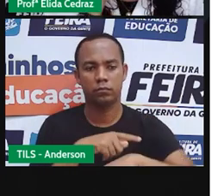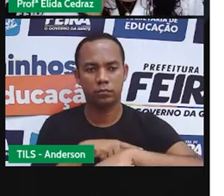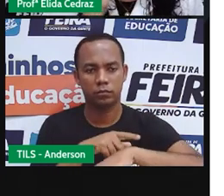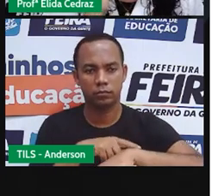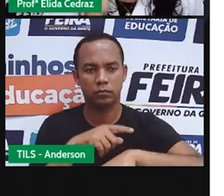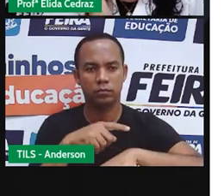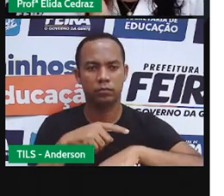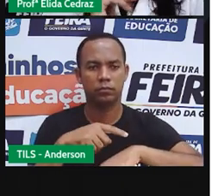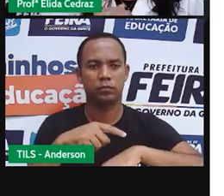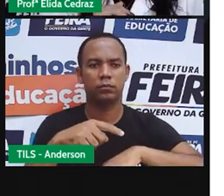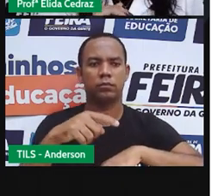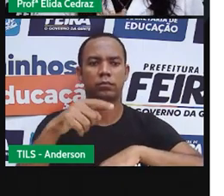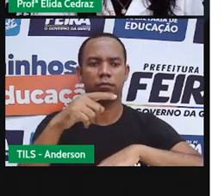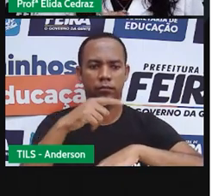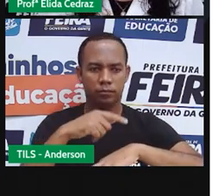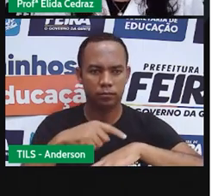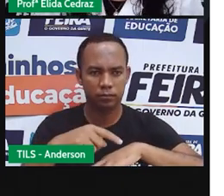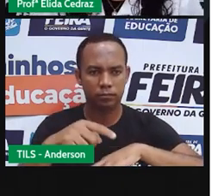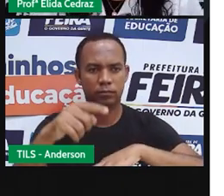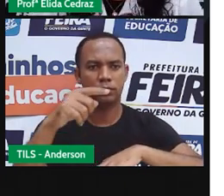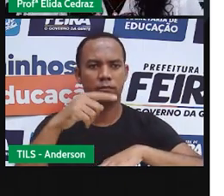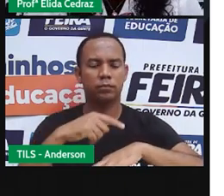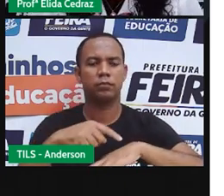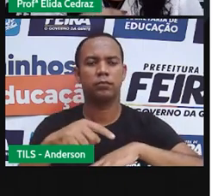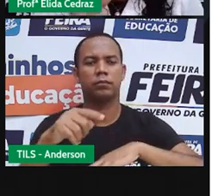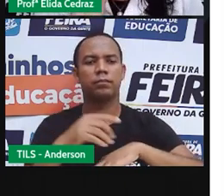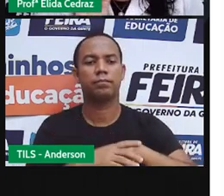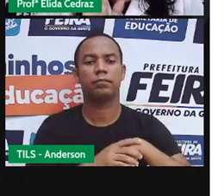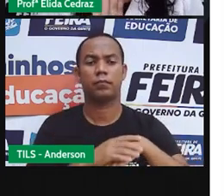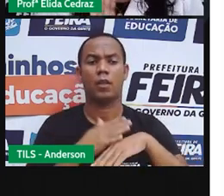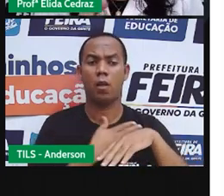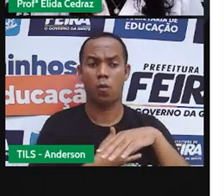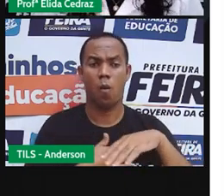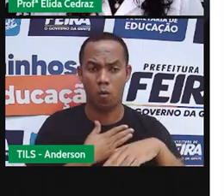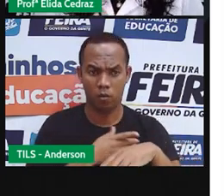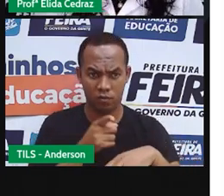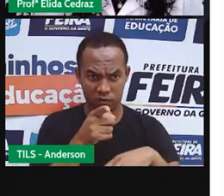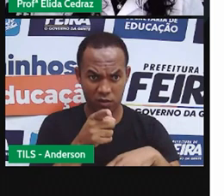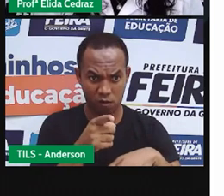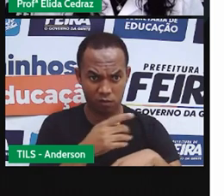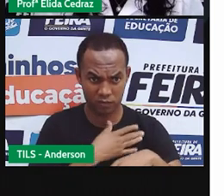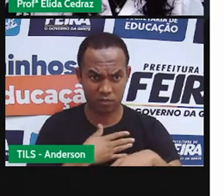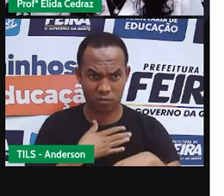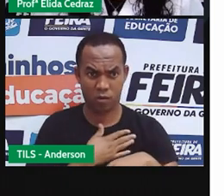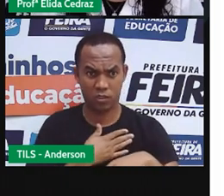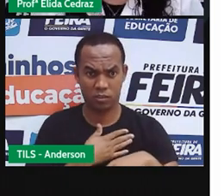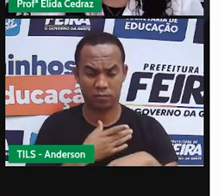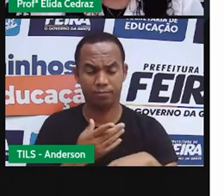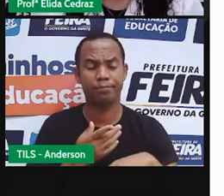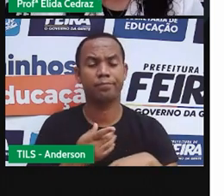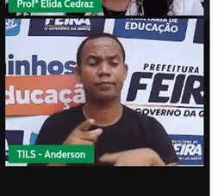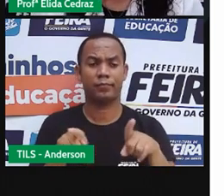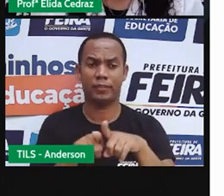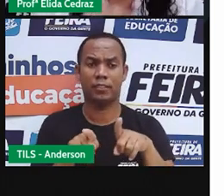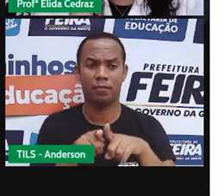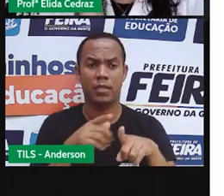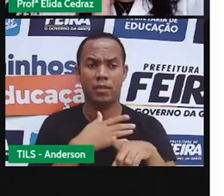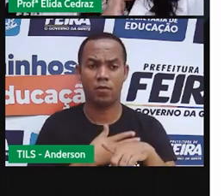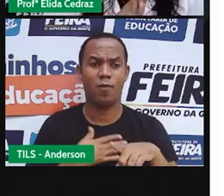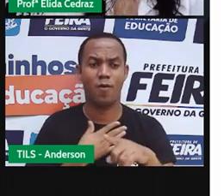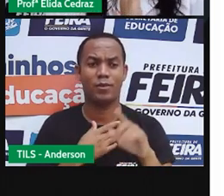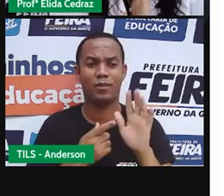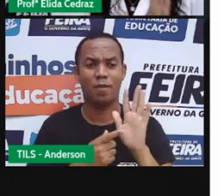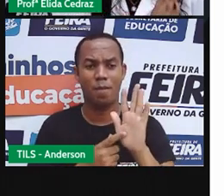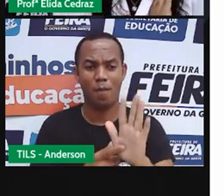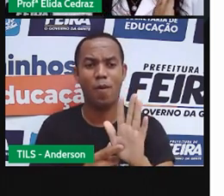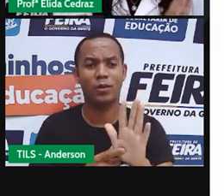tempo, ele vai marcando. Eu gosto muito desse tipo de relógio, porque mostra que o